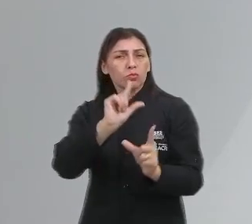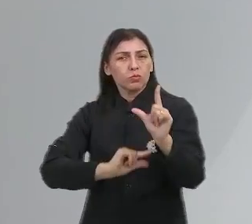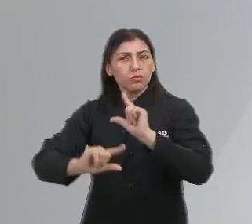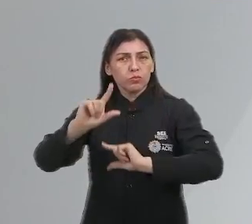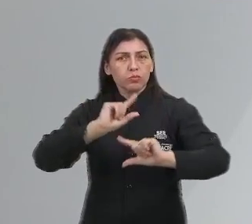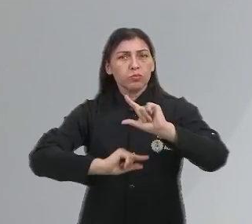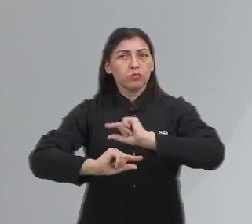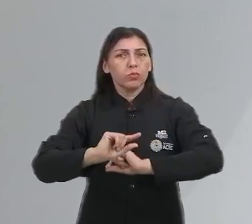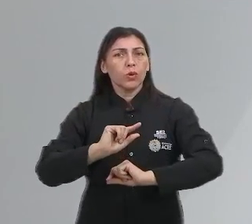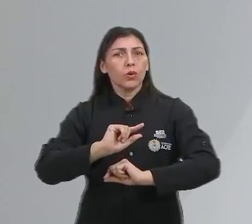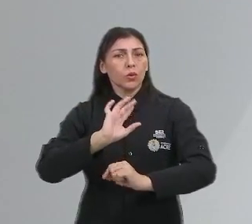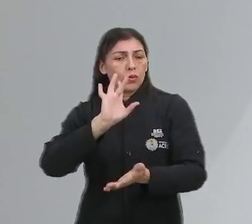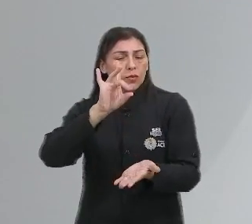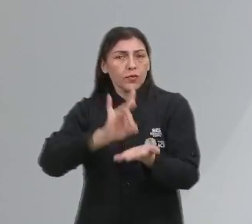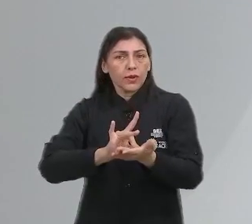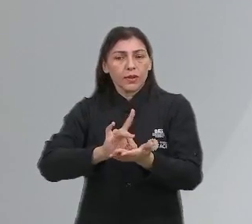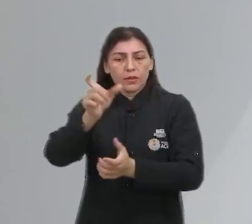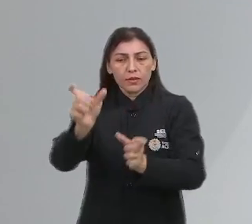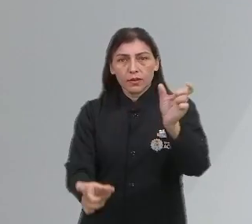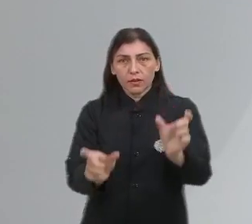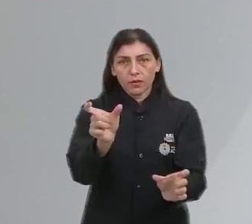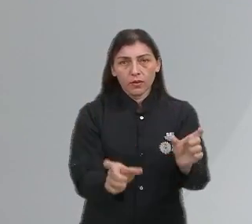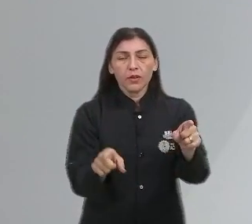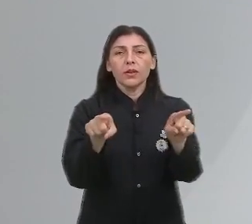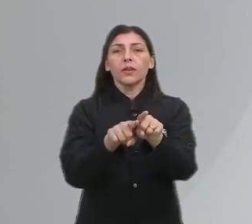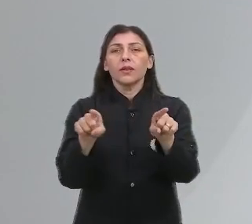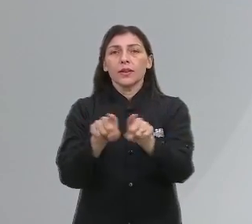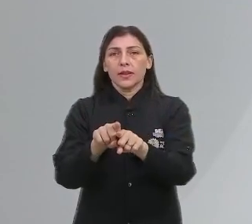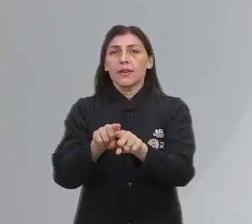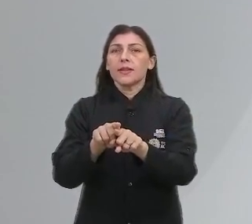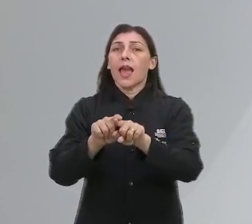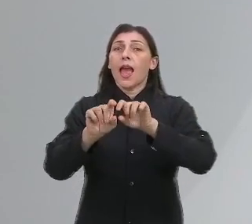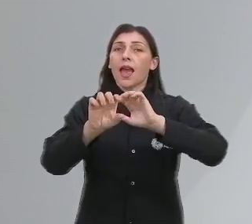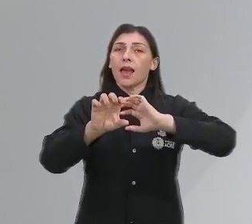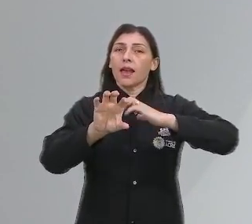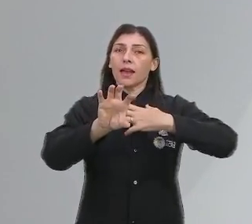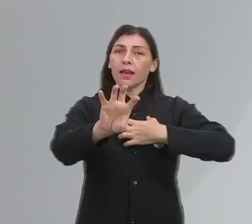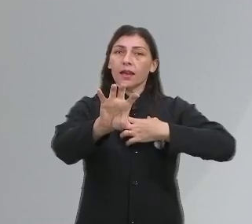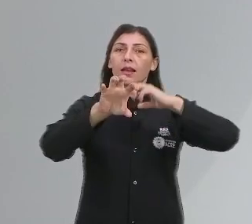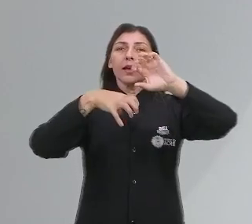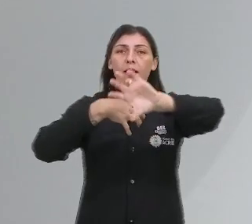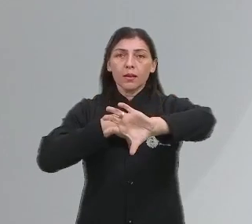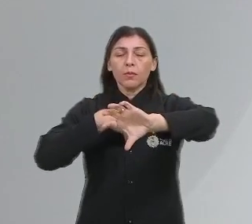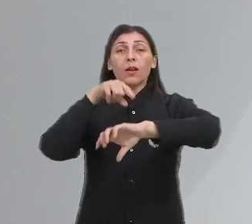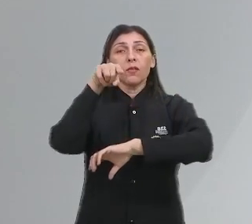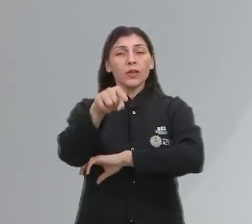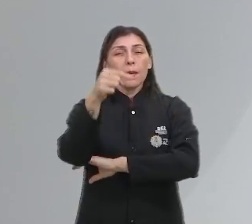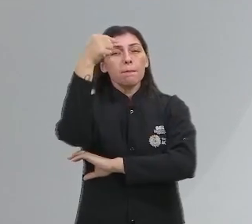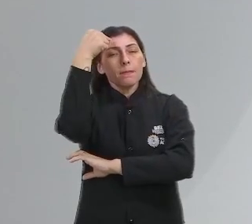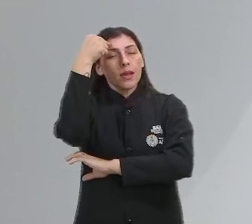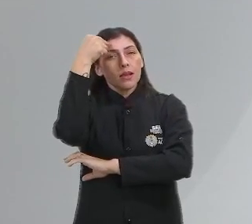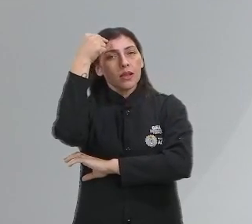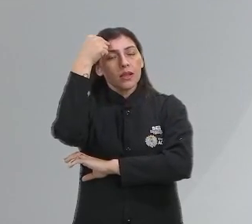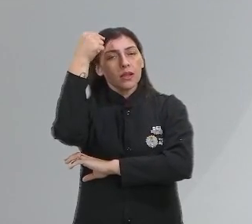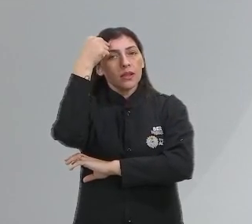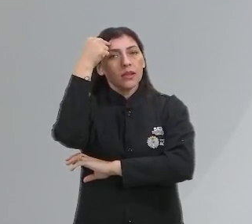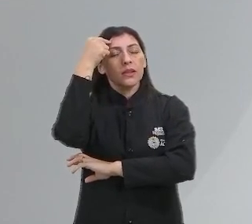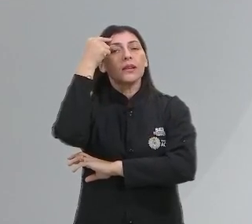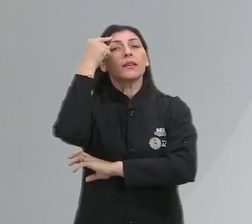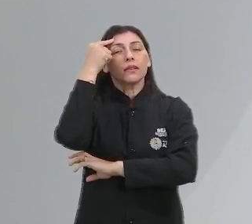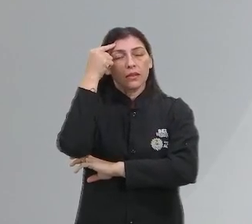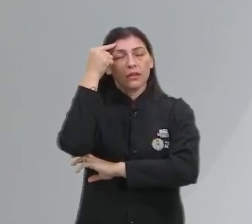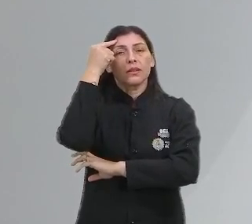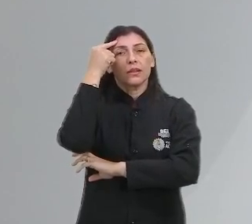do outro, né? É um ato de empatia, né? Até mesmo para você pensar de uma forma